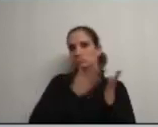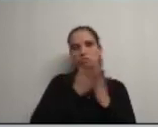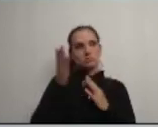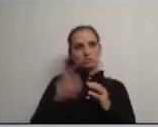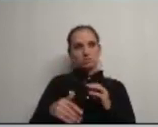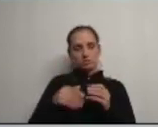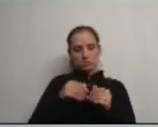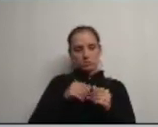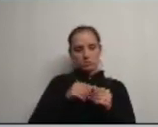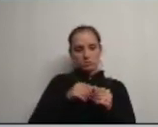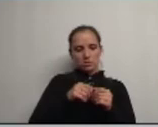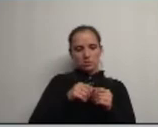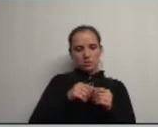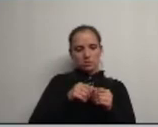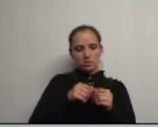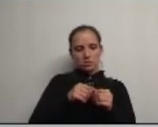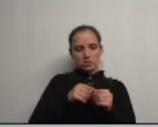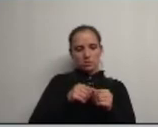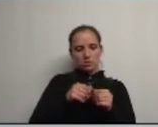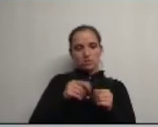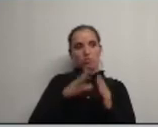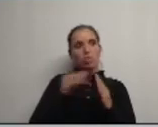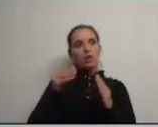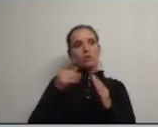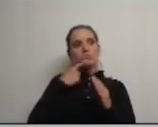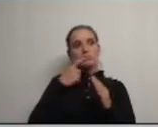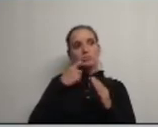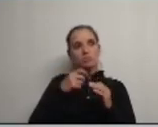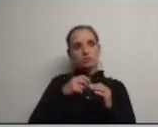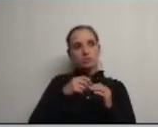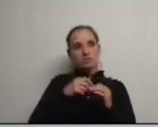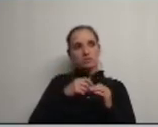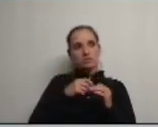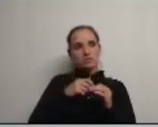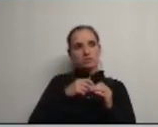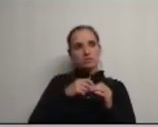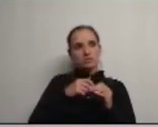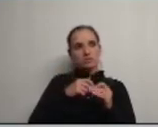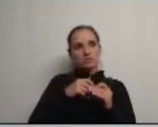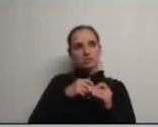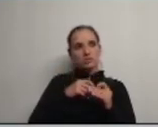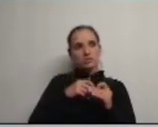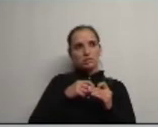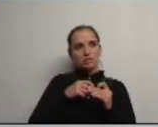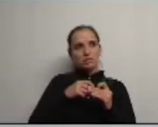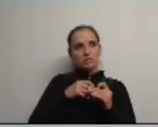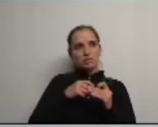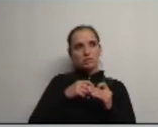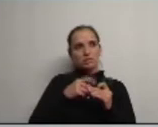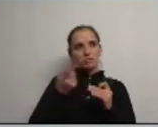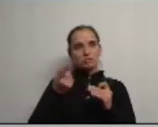como o Sr. Presidente sabe o modelo acordado foi poder fazer perguntas e aguardar respostas e continuar a intervenção e o Sr. Presidente dará respostas no seu